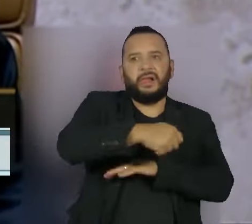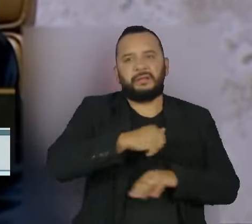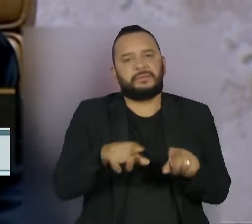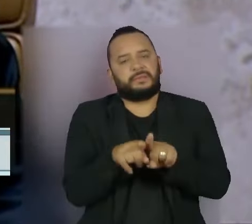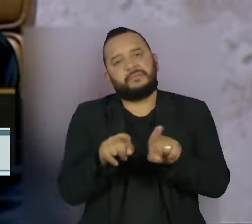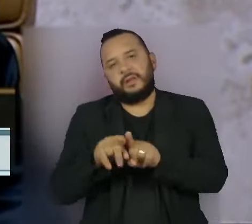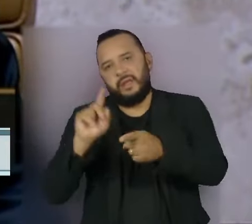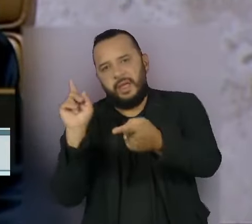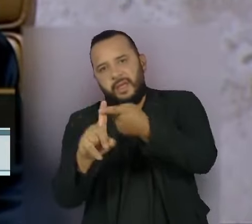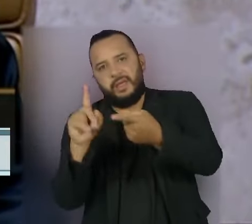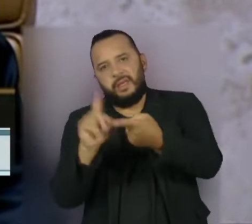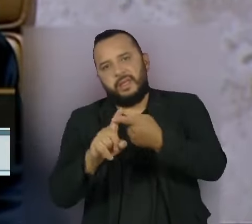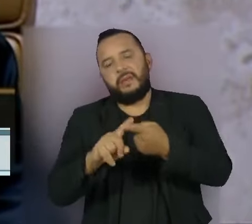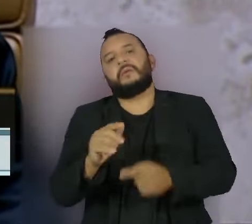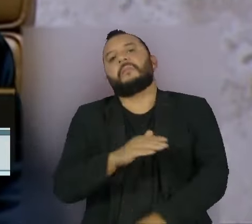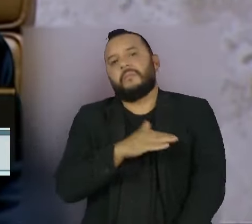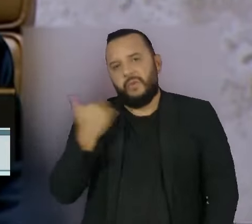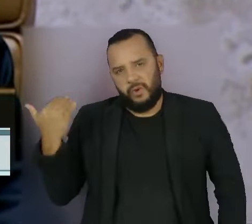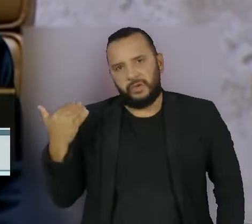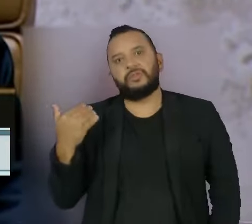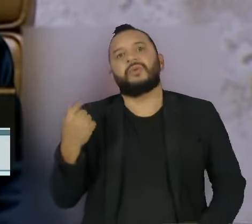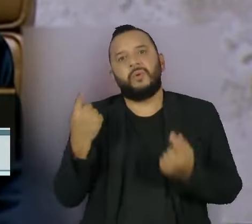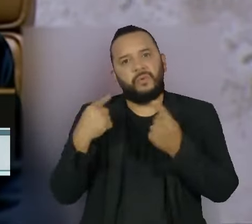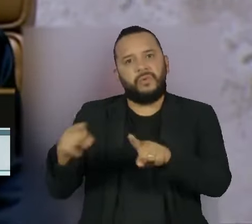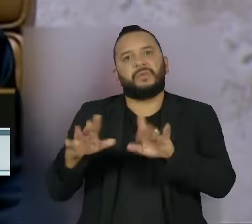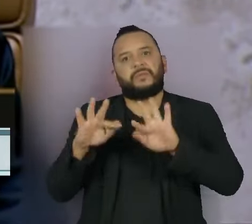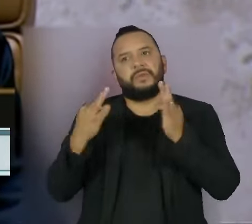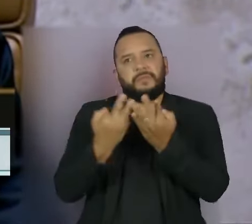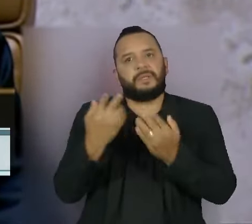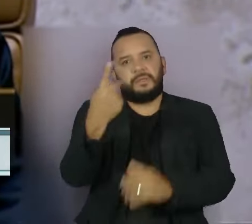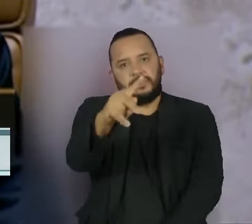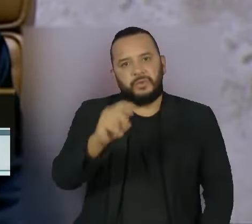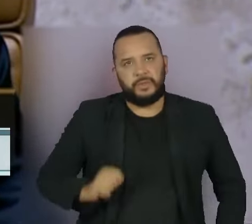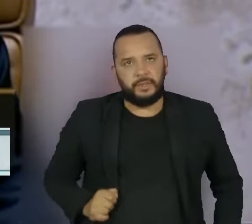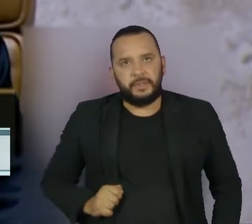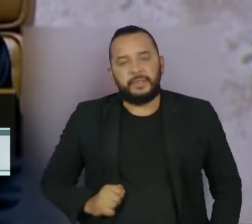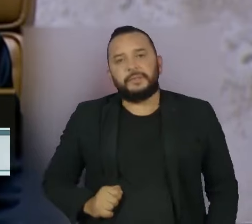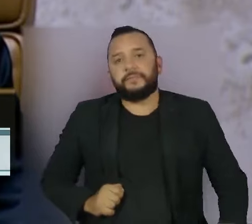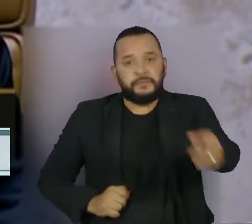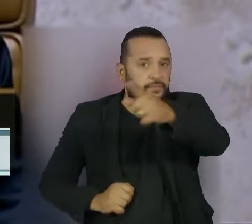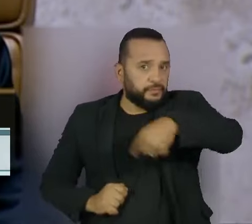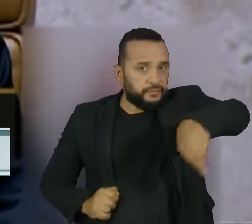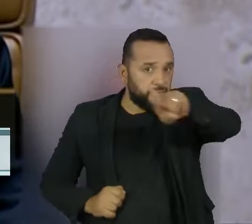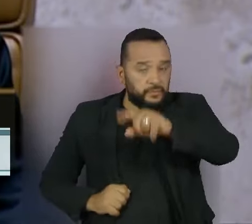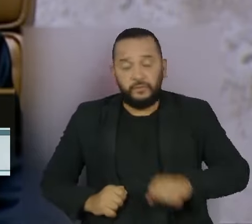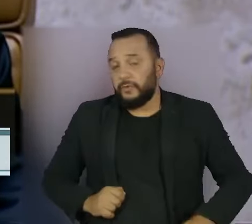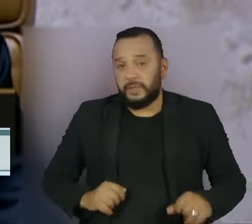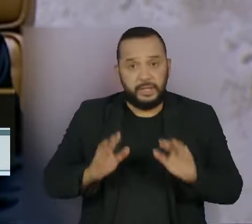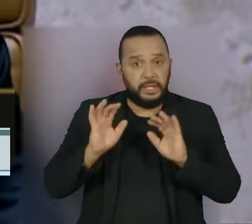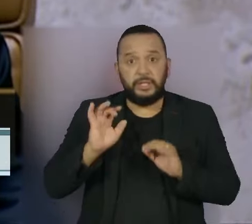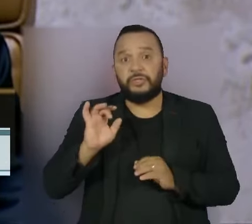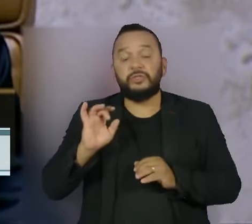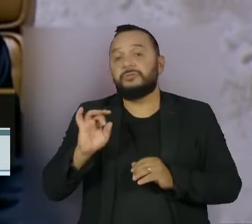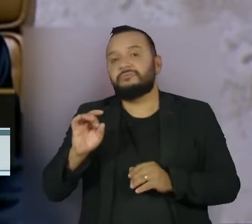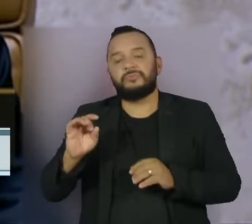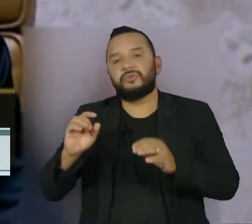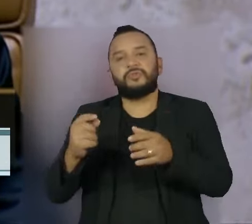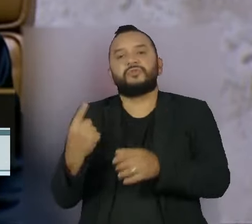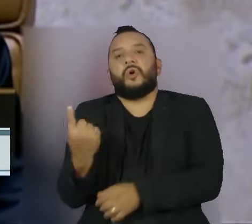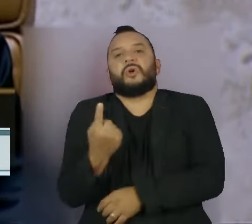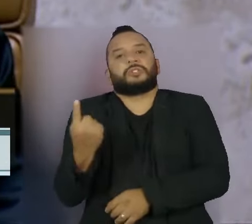inclusive contra seus parentes. Mas vocês não estavam sozinhos. As demais